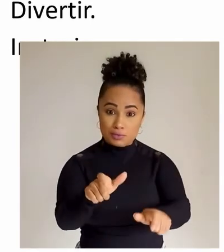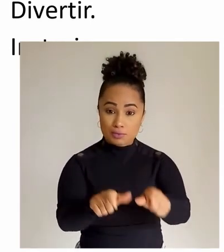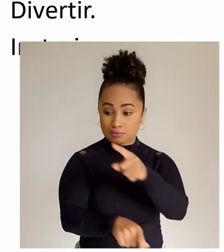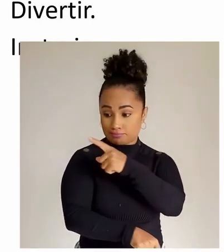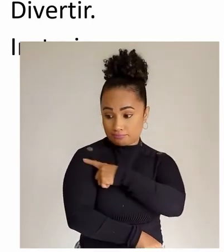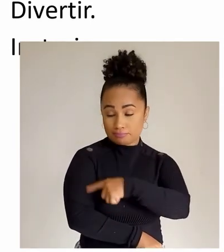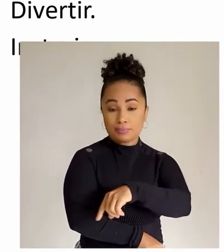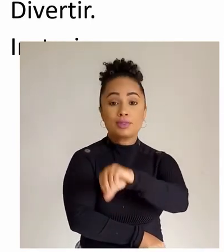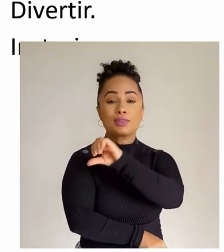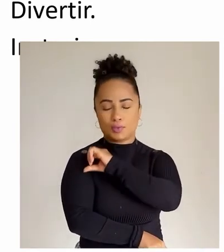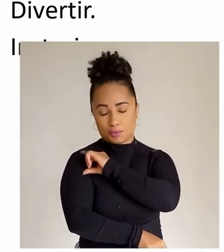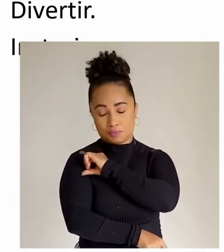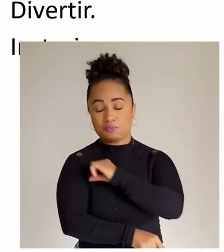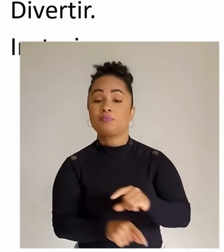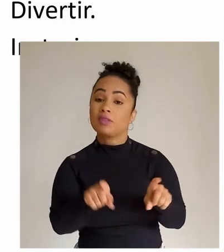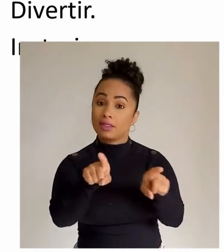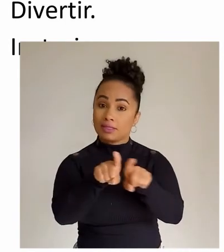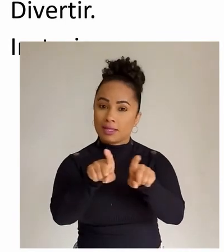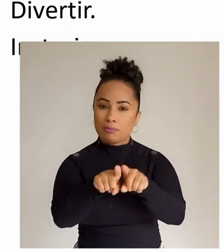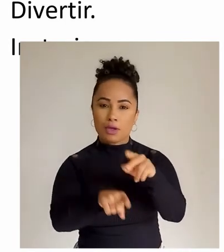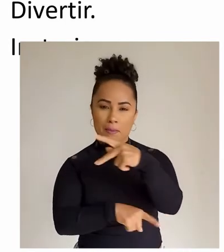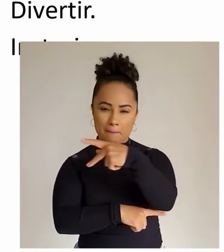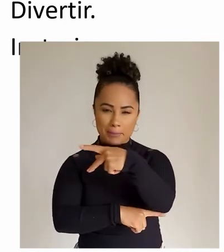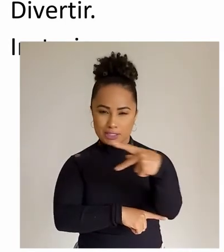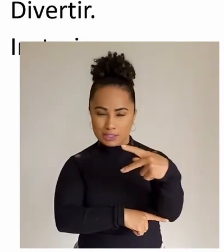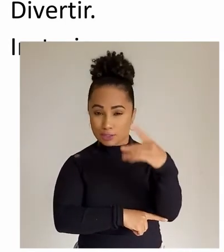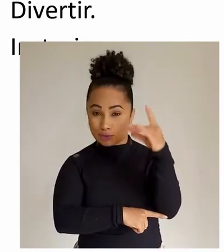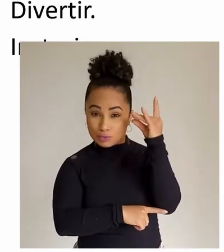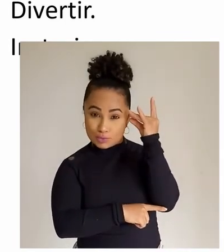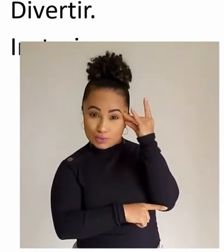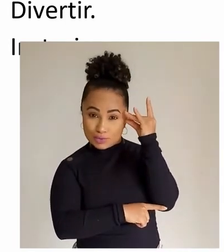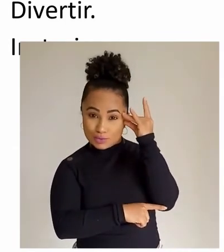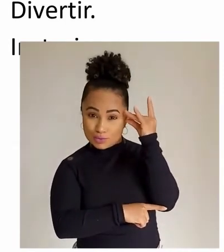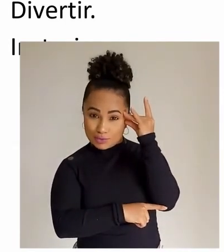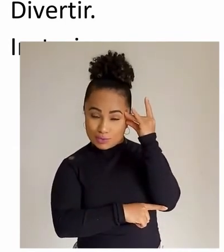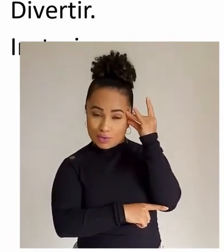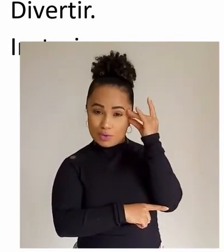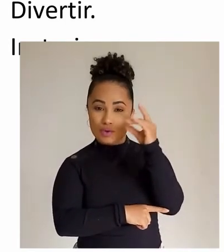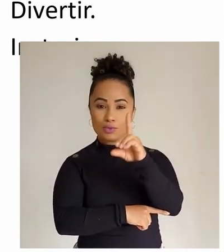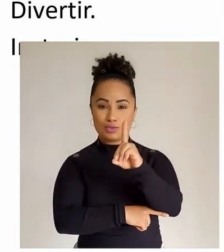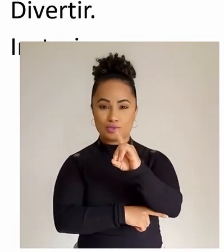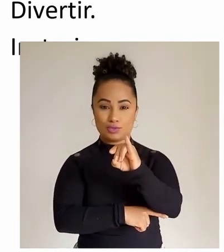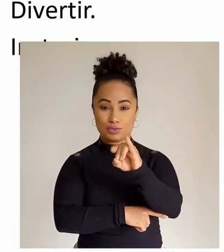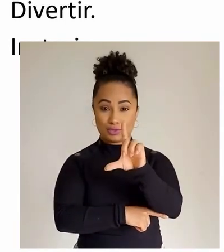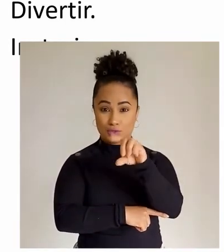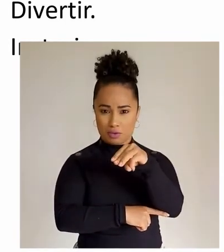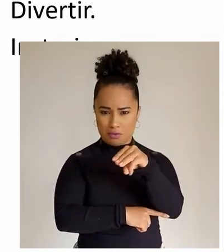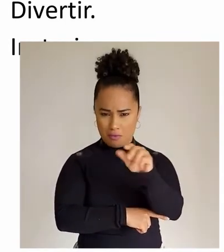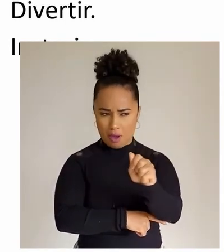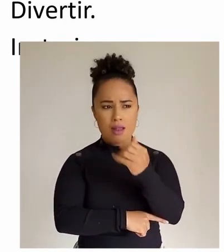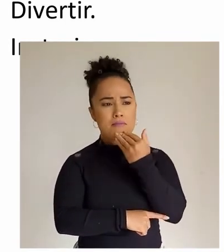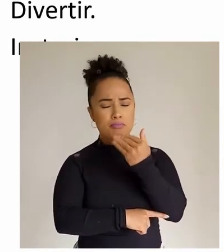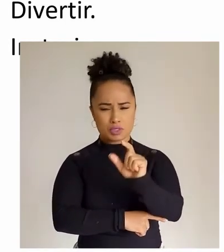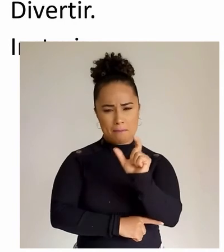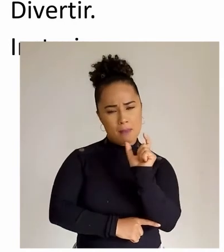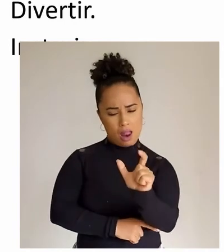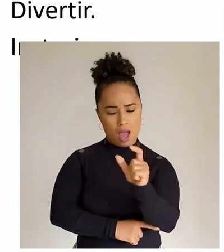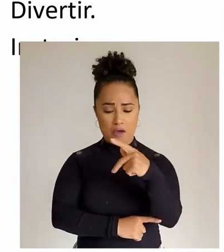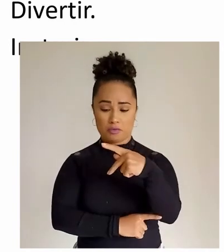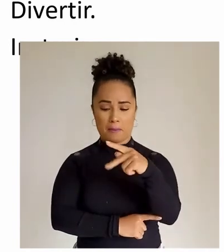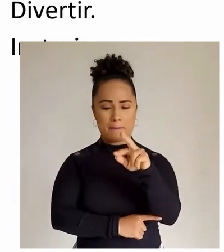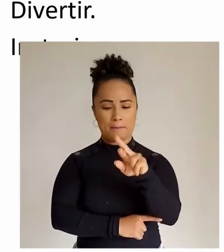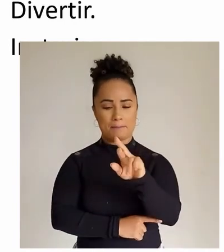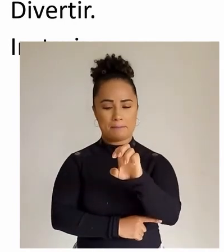médio. O pedido de Dilma Rousseff para ser chamada de presidenta, refletiu na reintegração do termo ao manual.